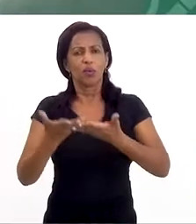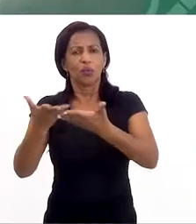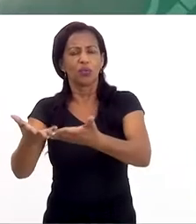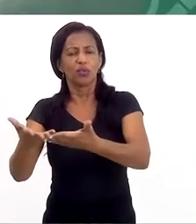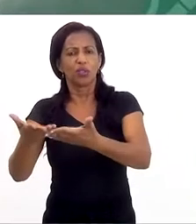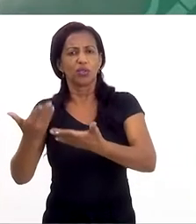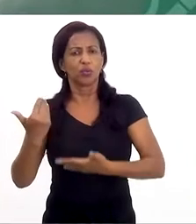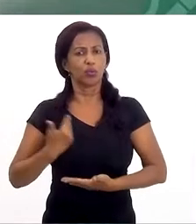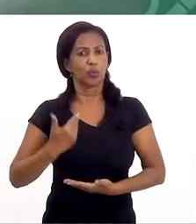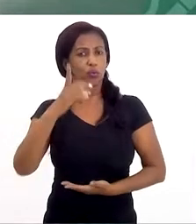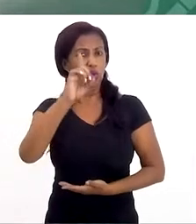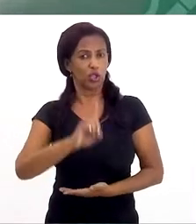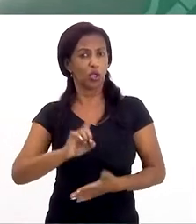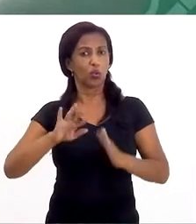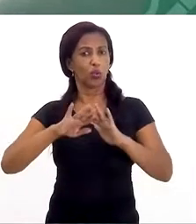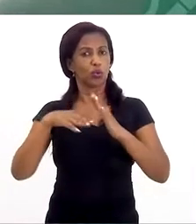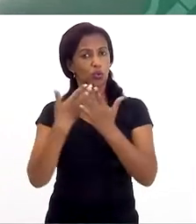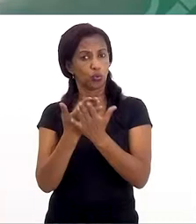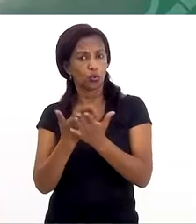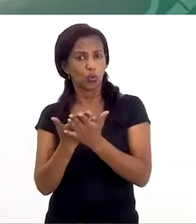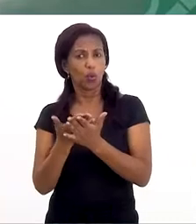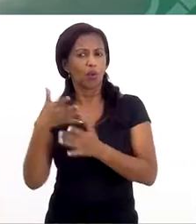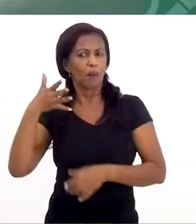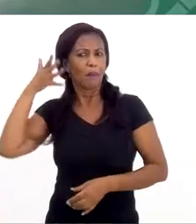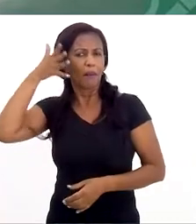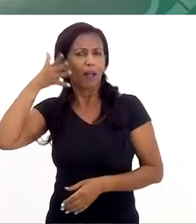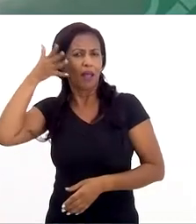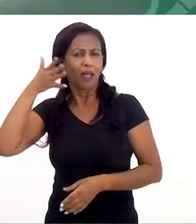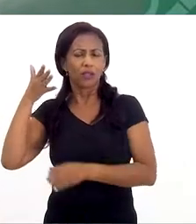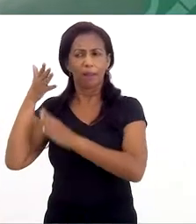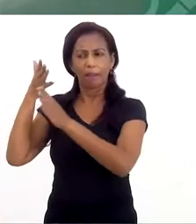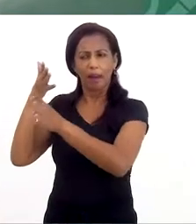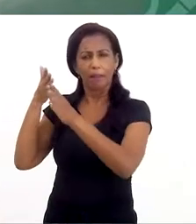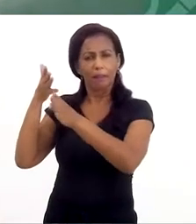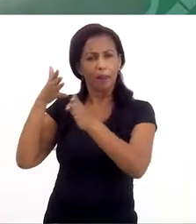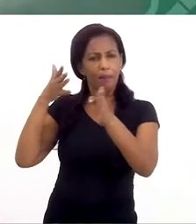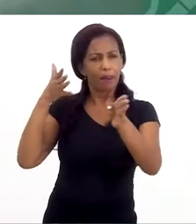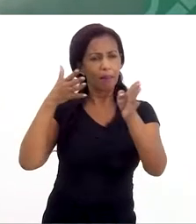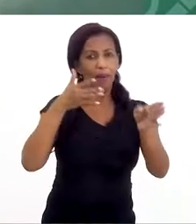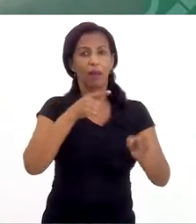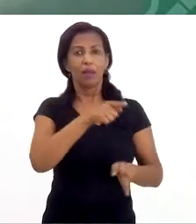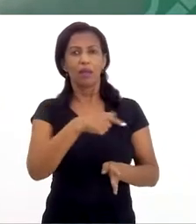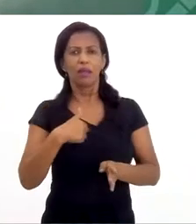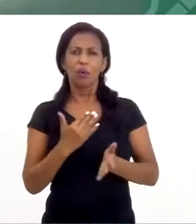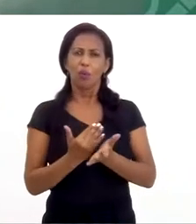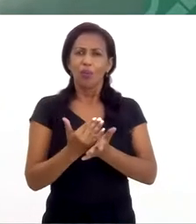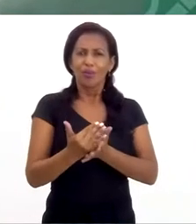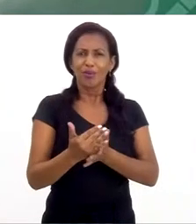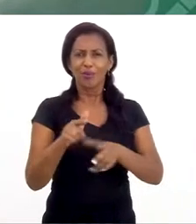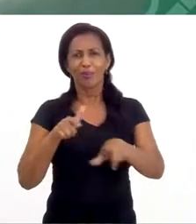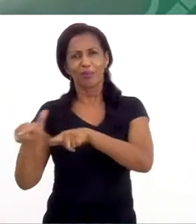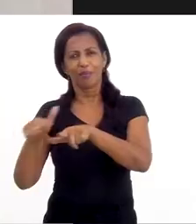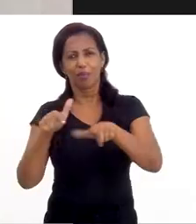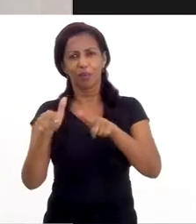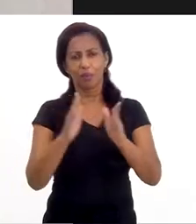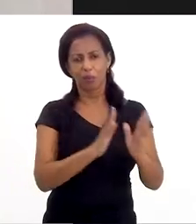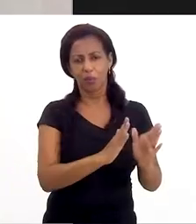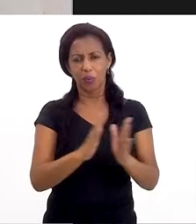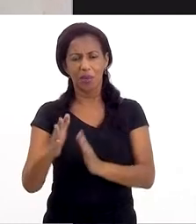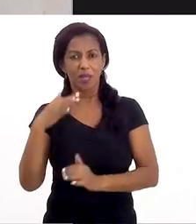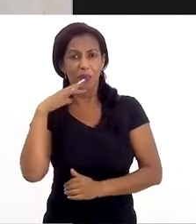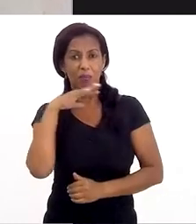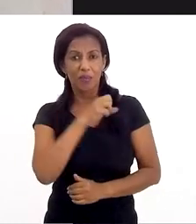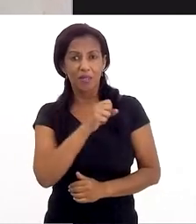convite de um amigo que é diretor de escola, para que eu fizesse palestras em escolas, e o trabalho começou desta forma. No